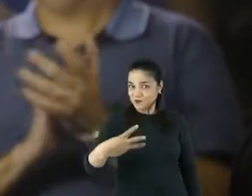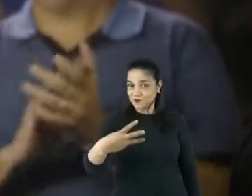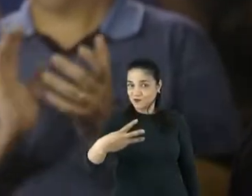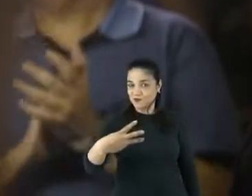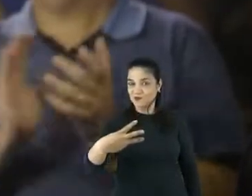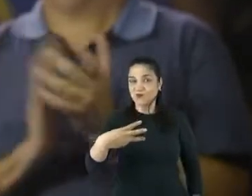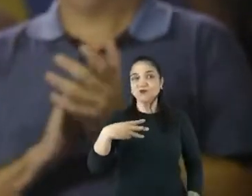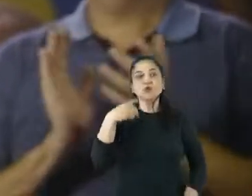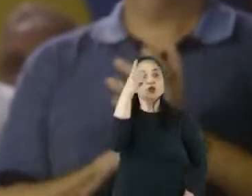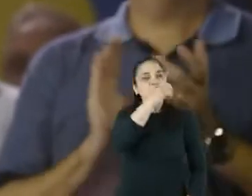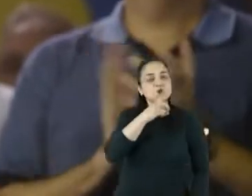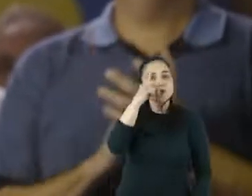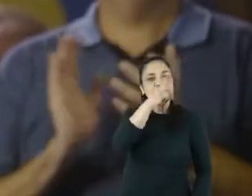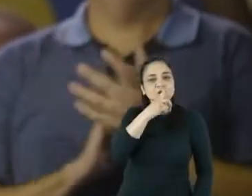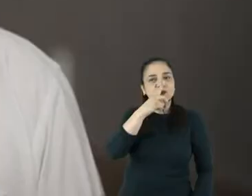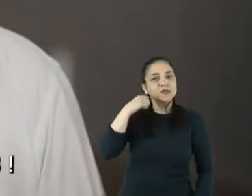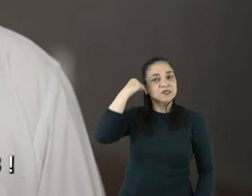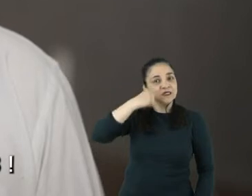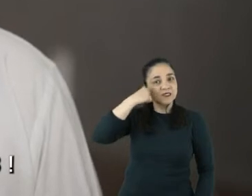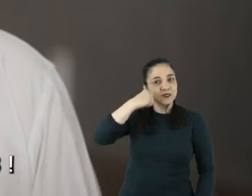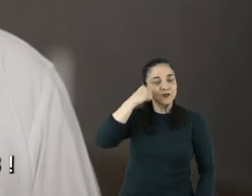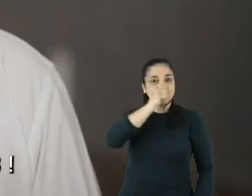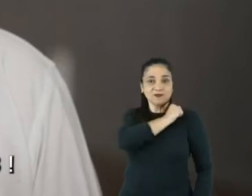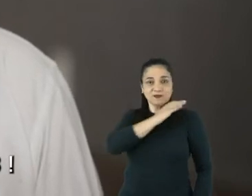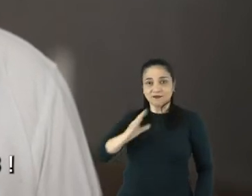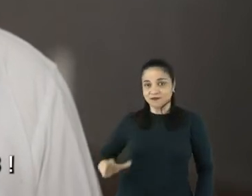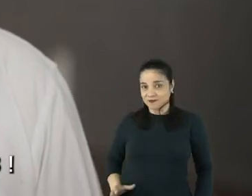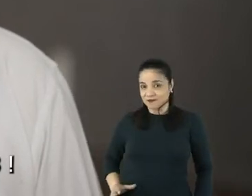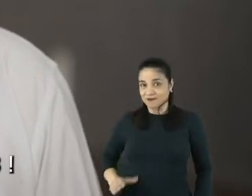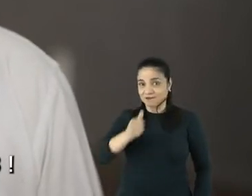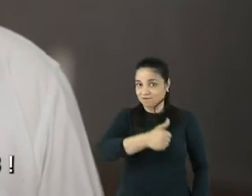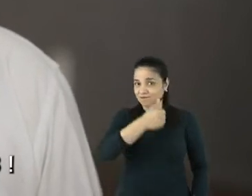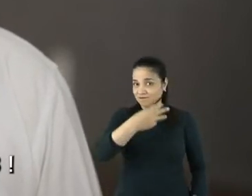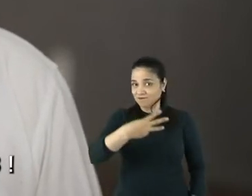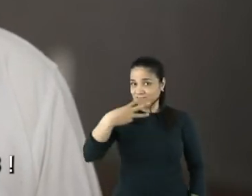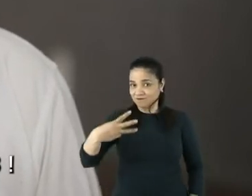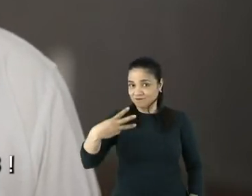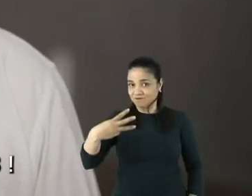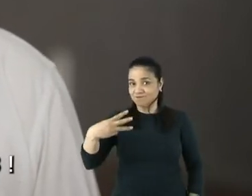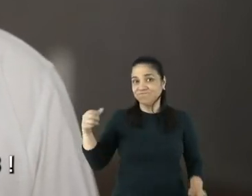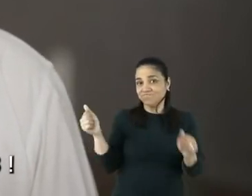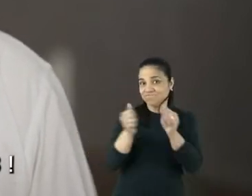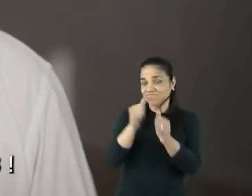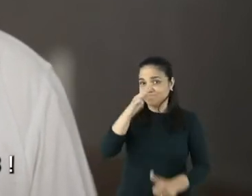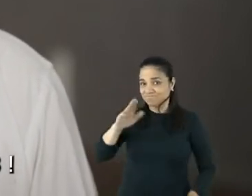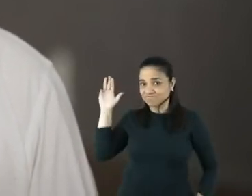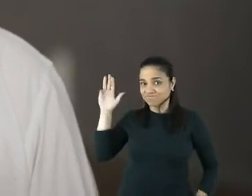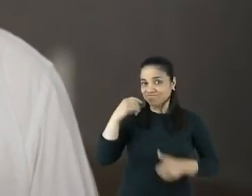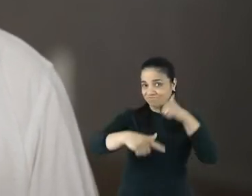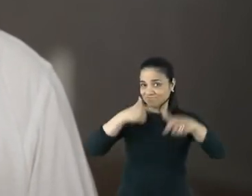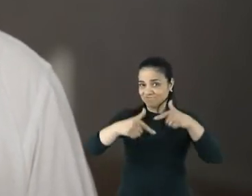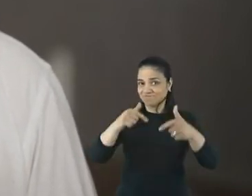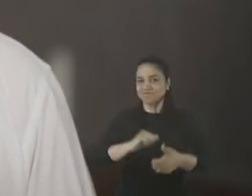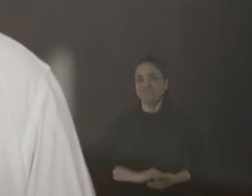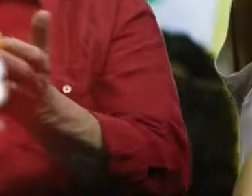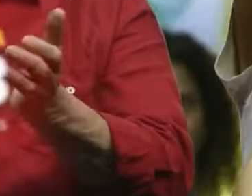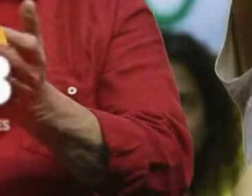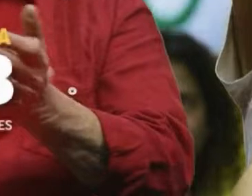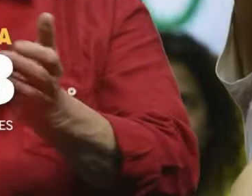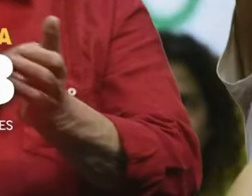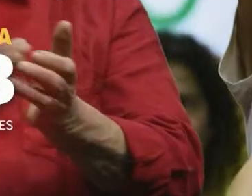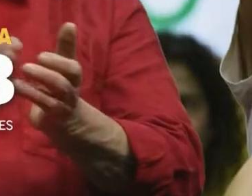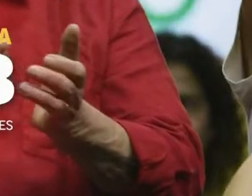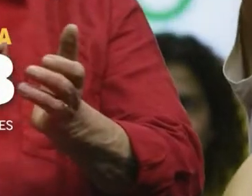é 1-3-3! No domingo, senador André. 1-3-3, senador do Lula.